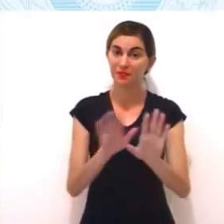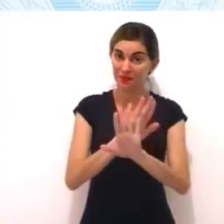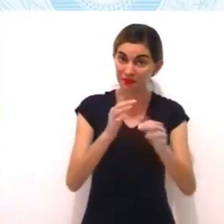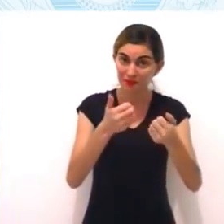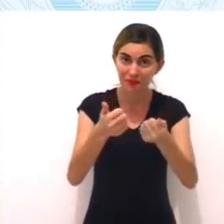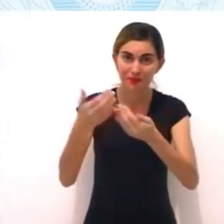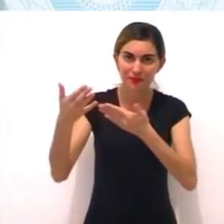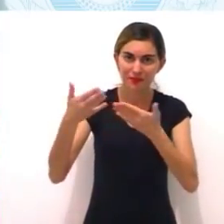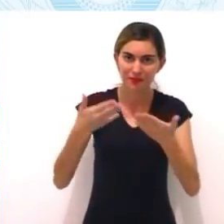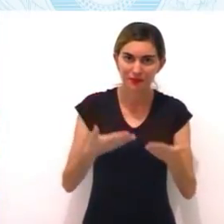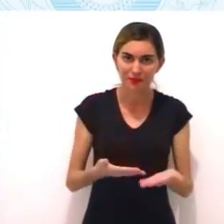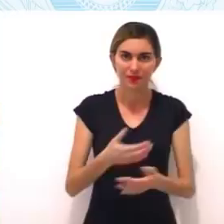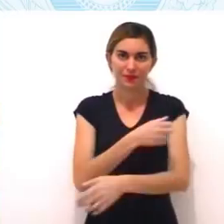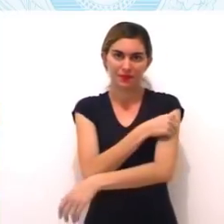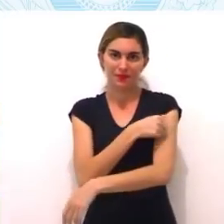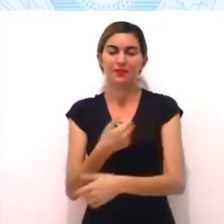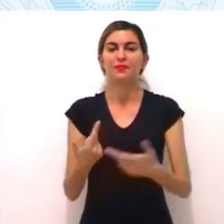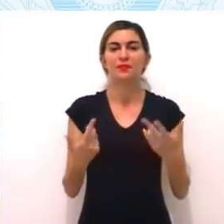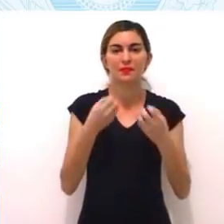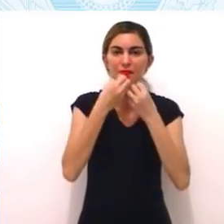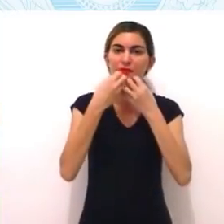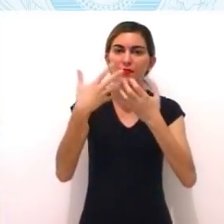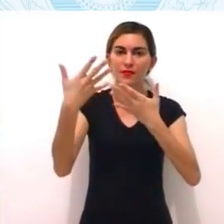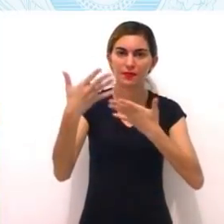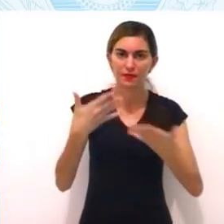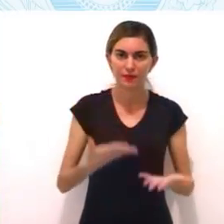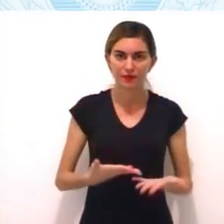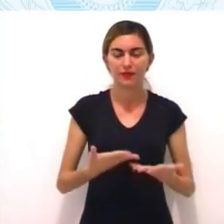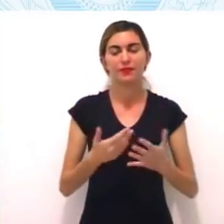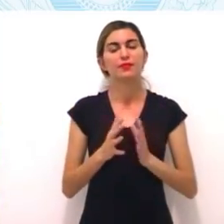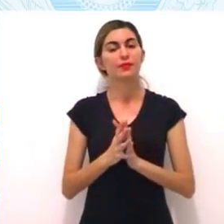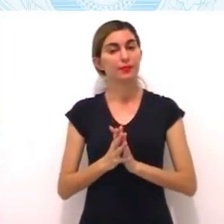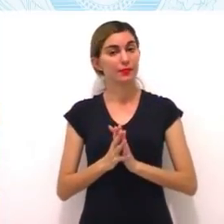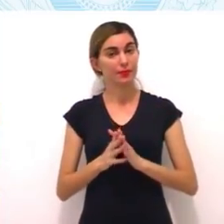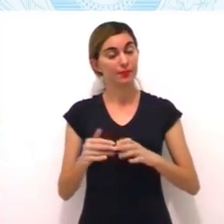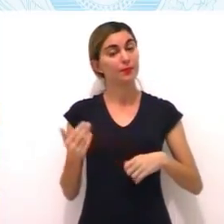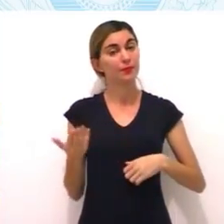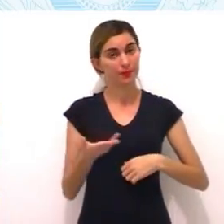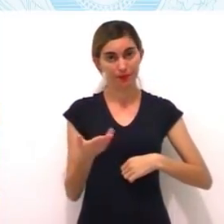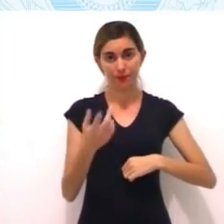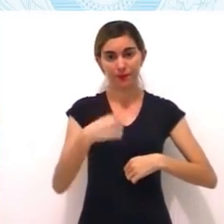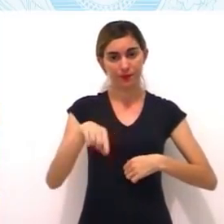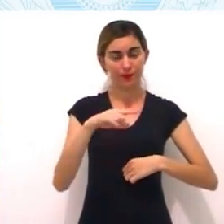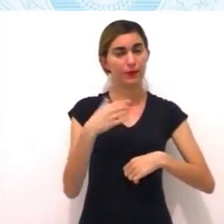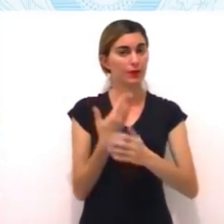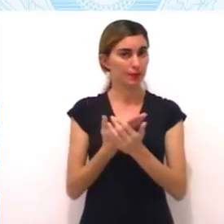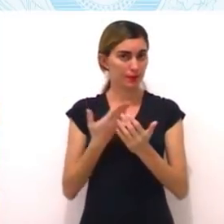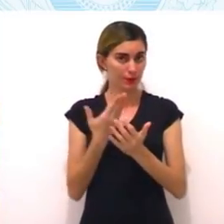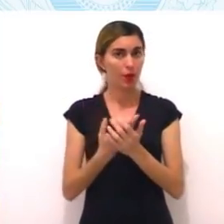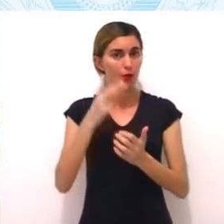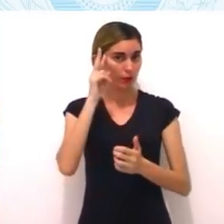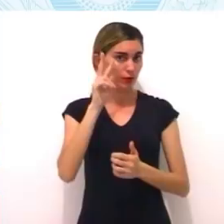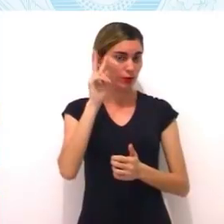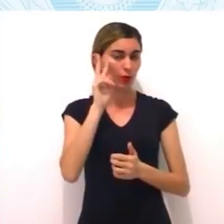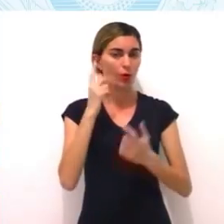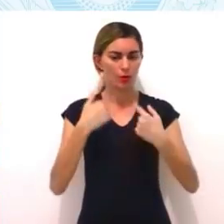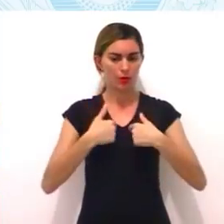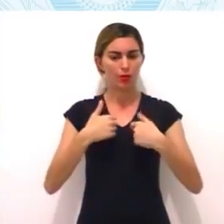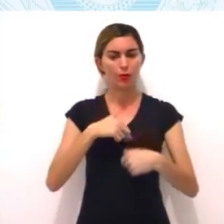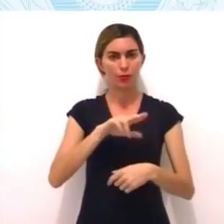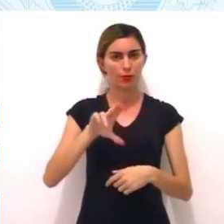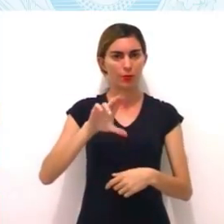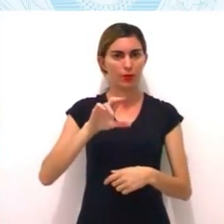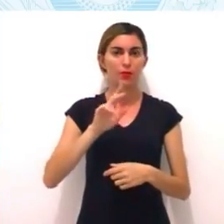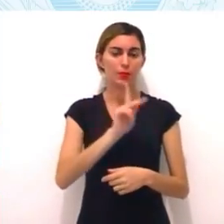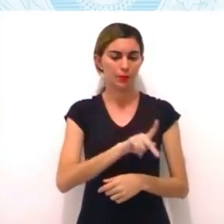Prezados e prezadas, sejam bem-vindos e bem-vindas à nossa aula de História. Eu